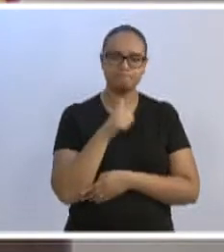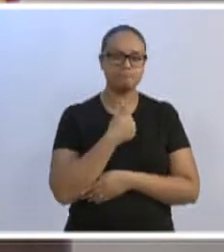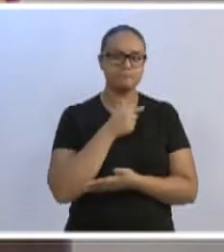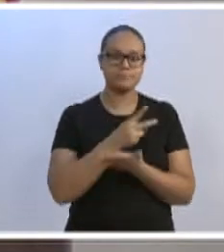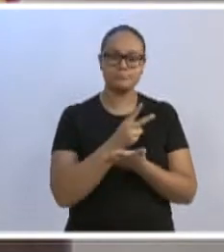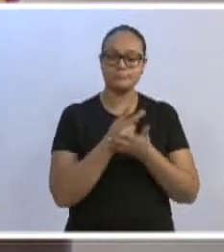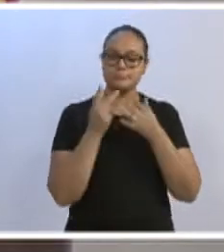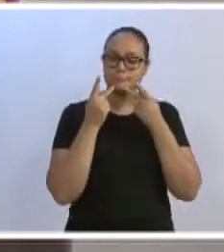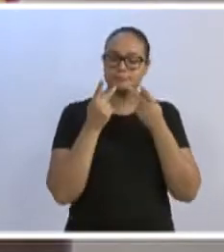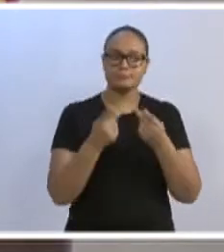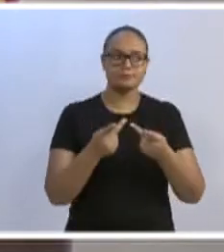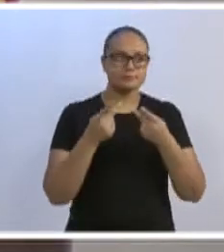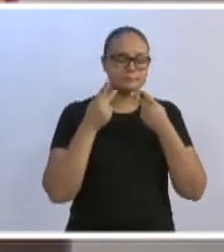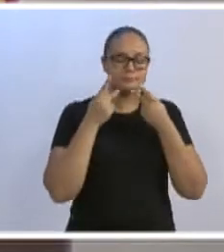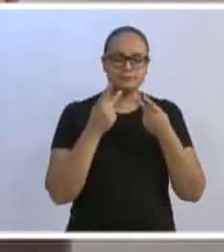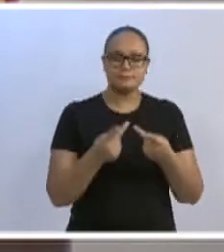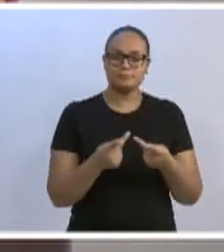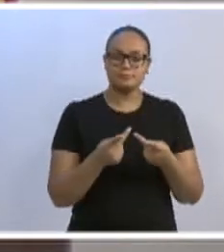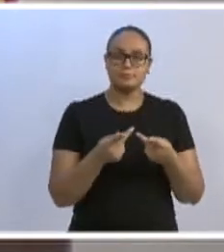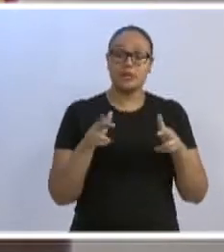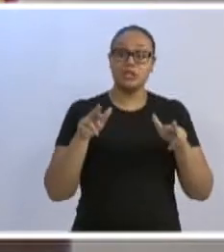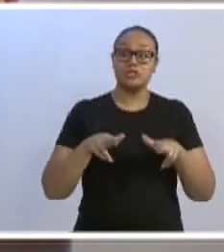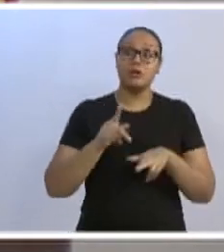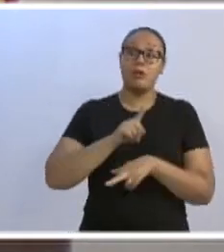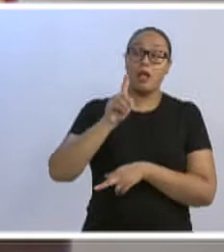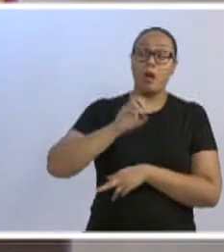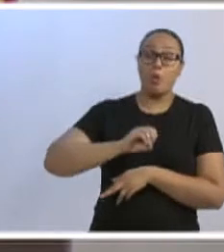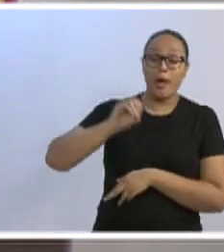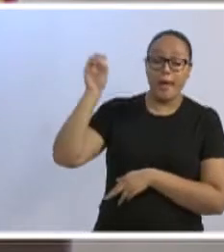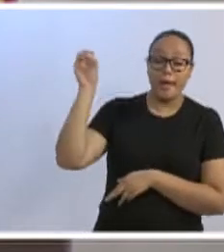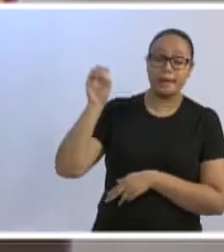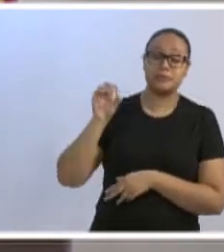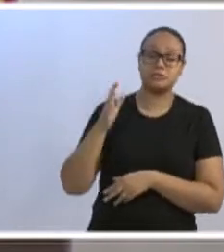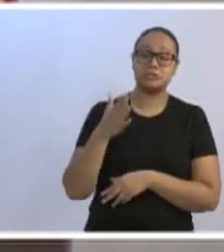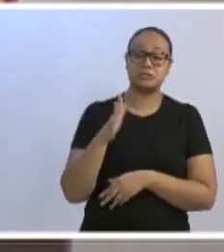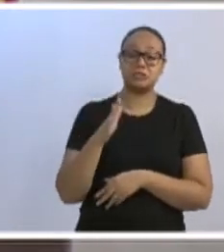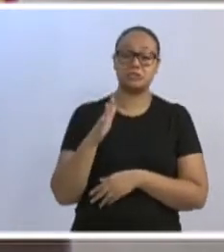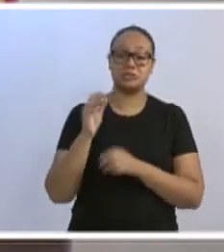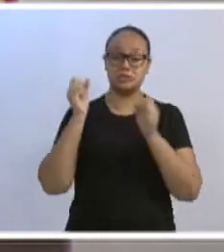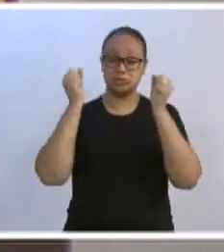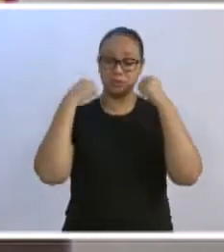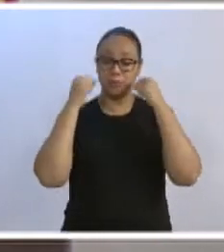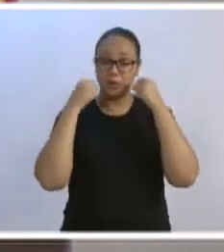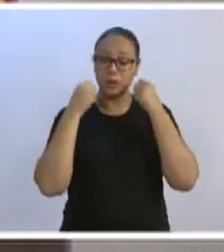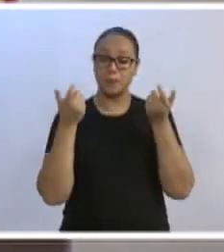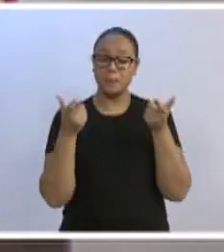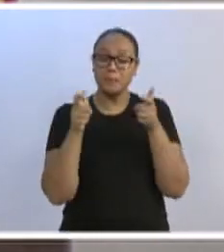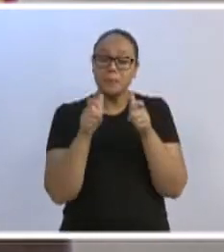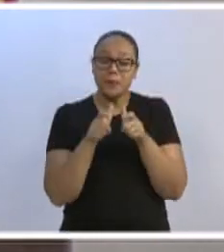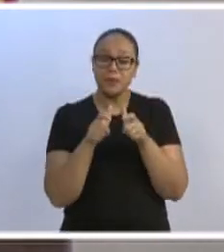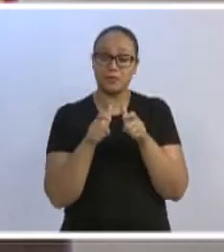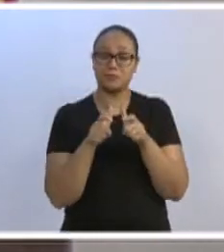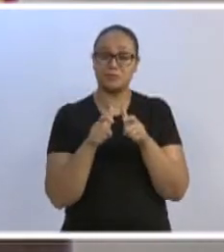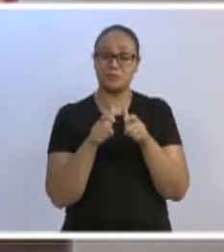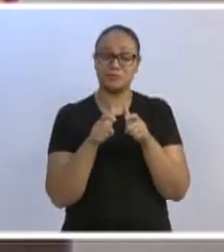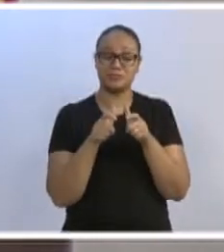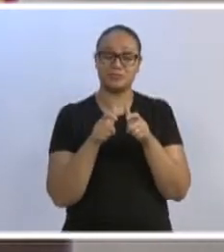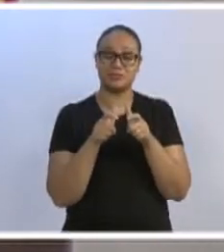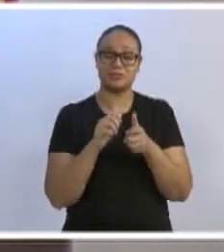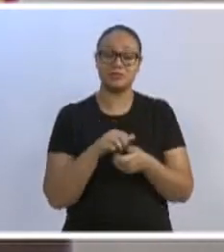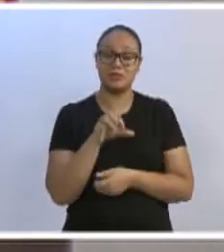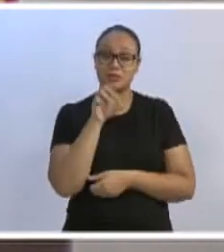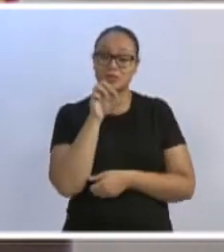em conversas que região lá em cima no Oeste, Chapecó, com menos população, consegue ter nove a dez